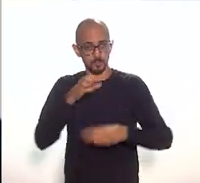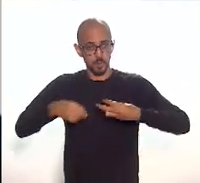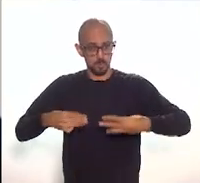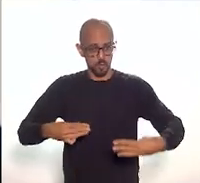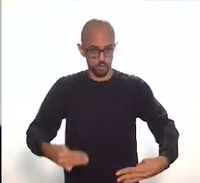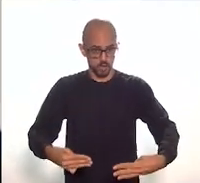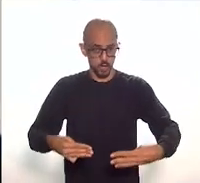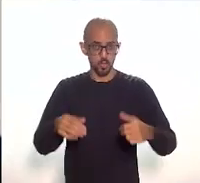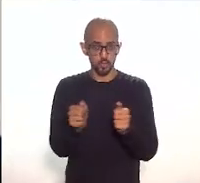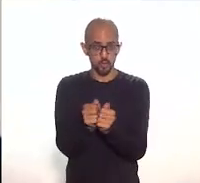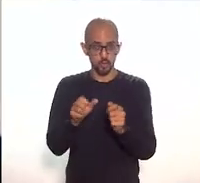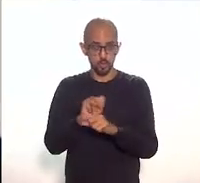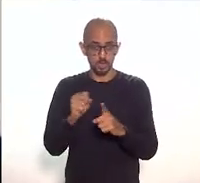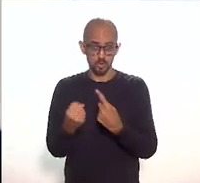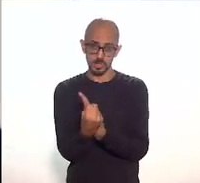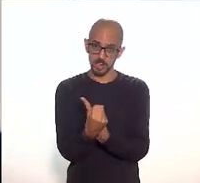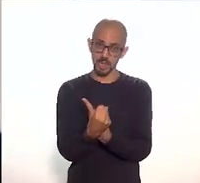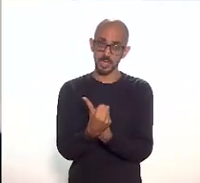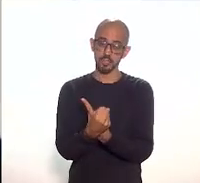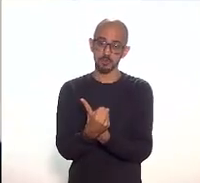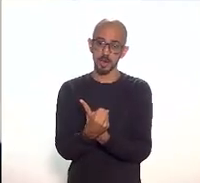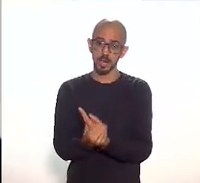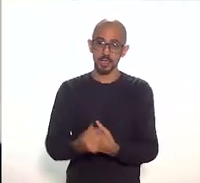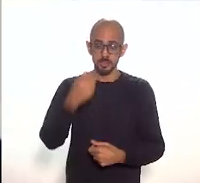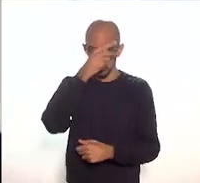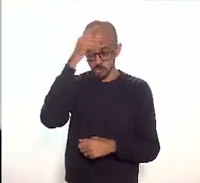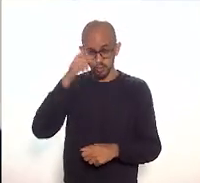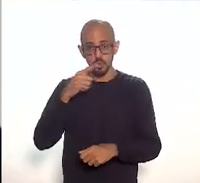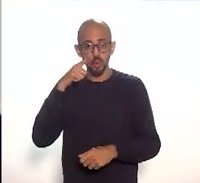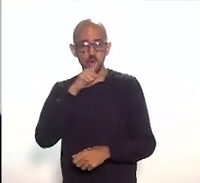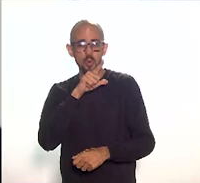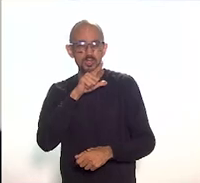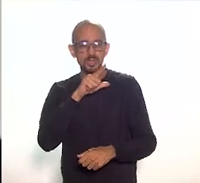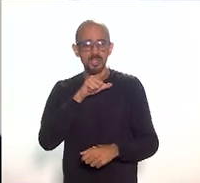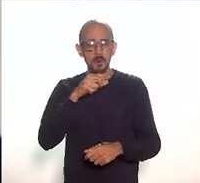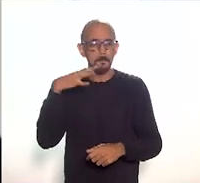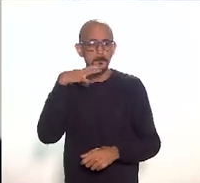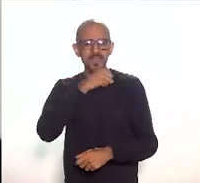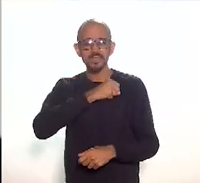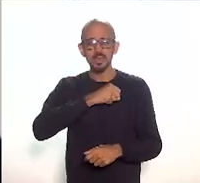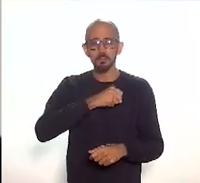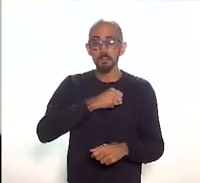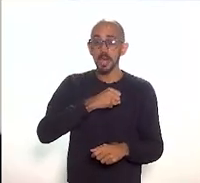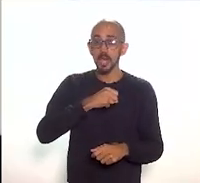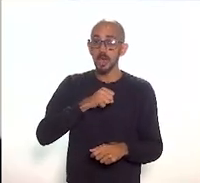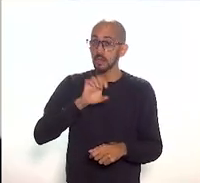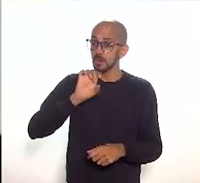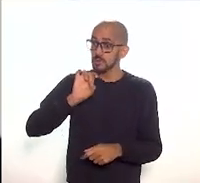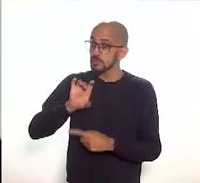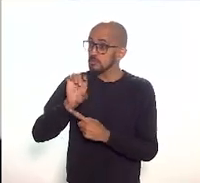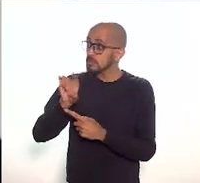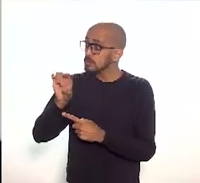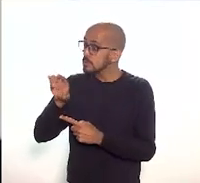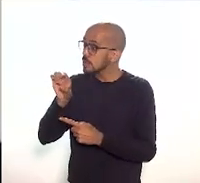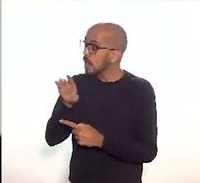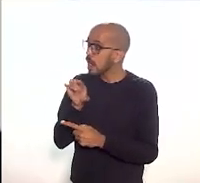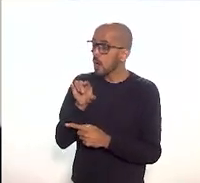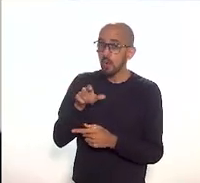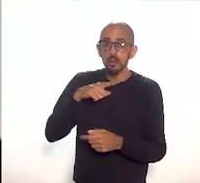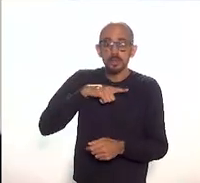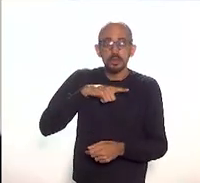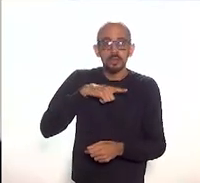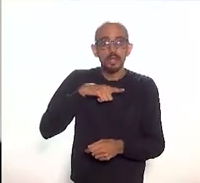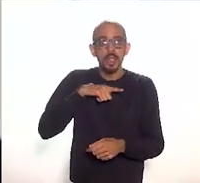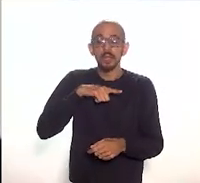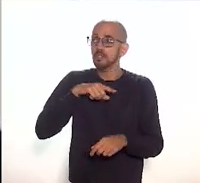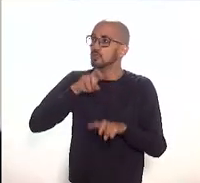de uma forma que as pessoas comecem a perceber as particularidades do que é você estar inserido numa